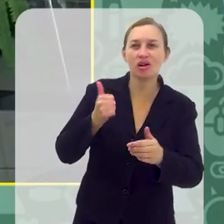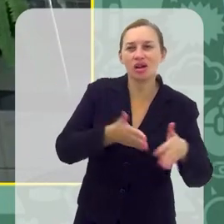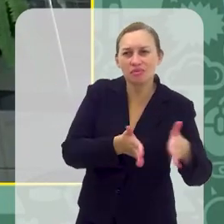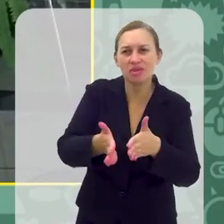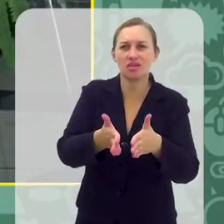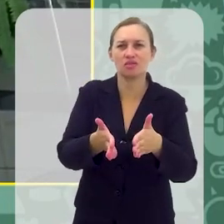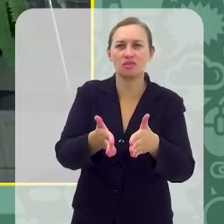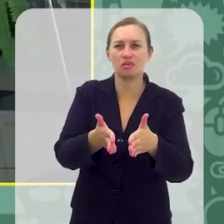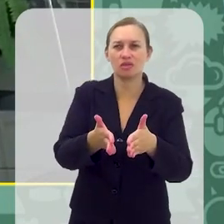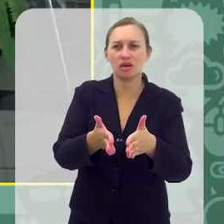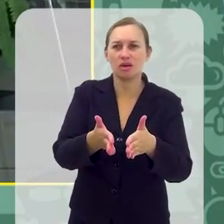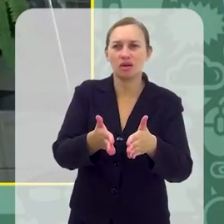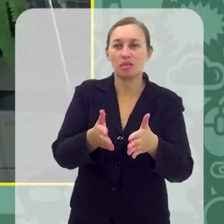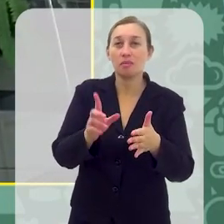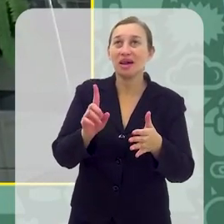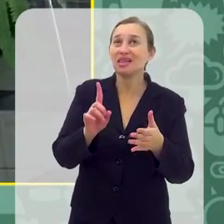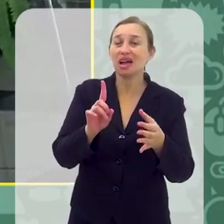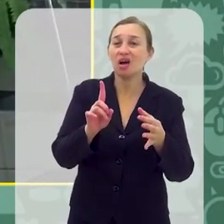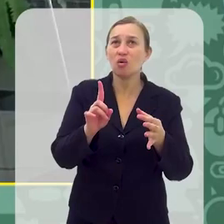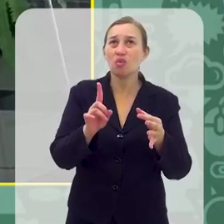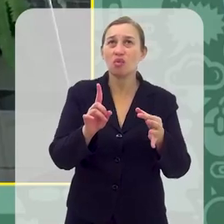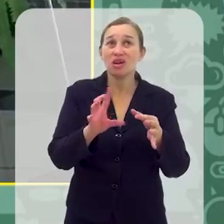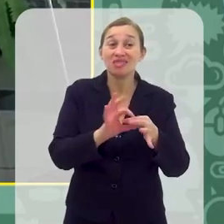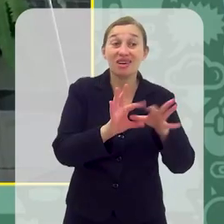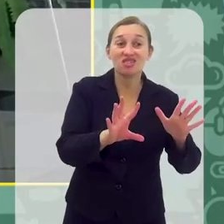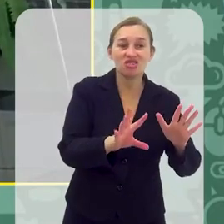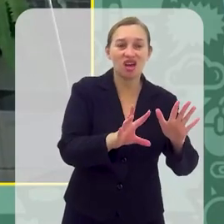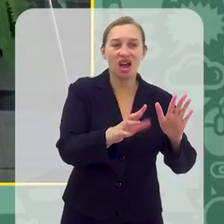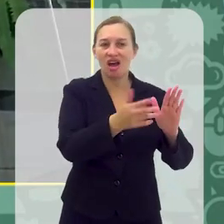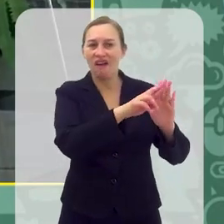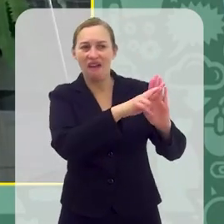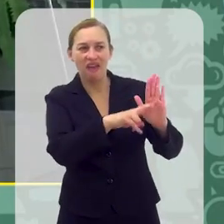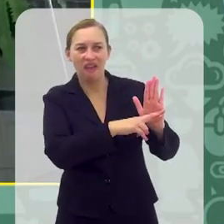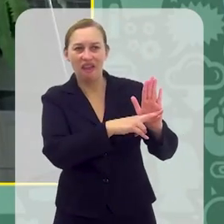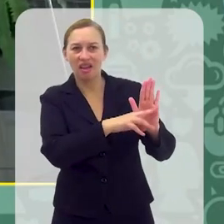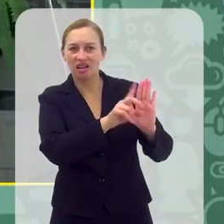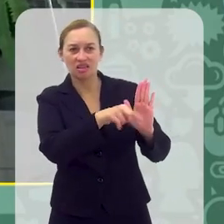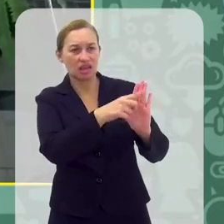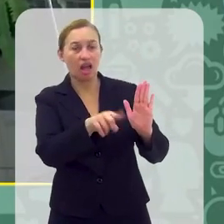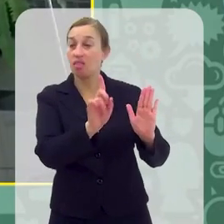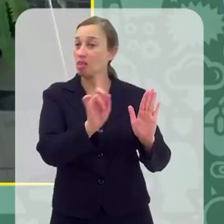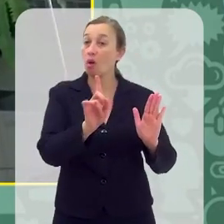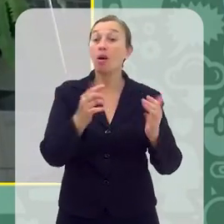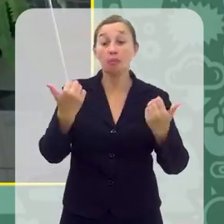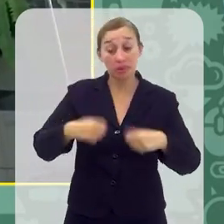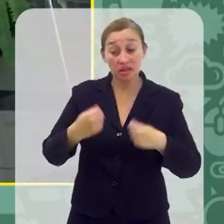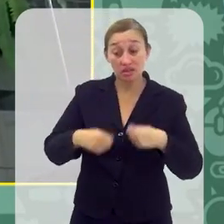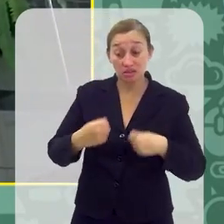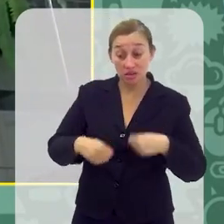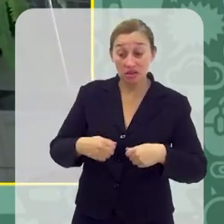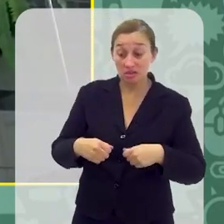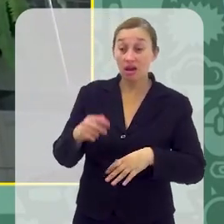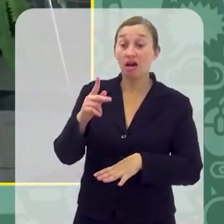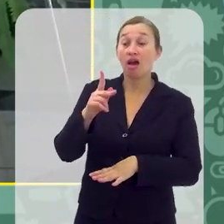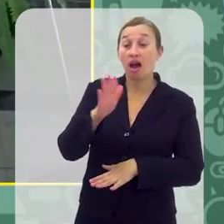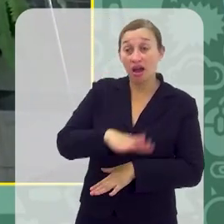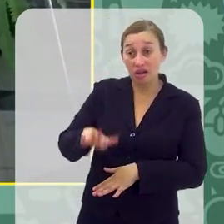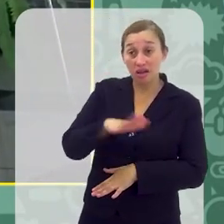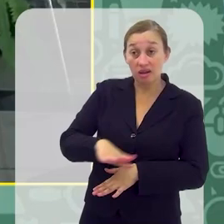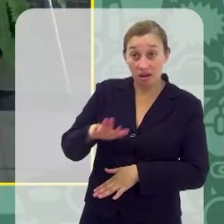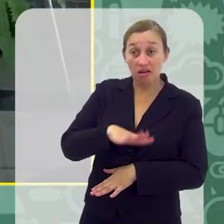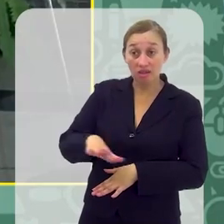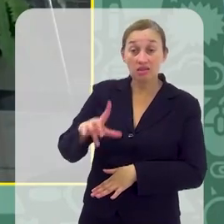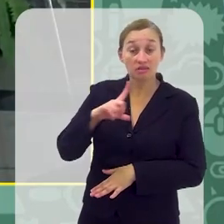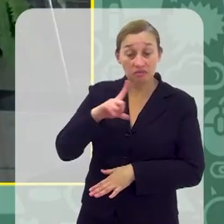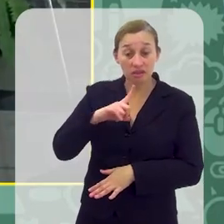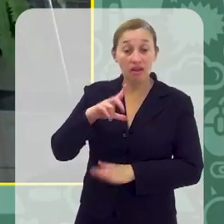como a Karine falou, não deixar a internet ser uma terra sem lei, proteger as crianças, mas ao mesmo tempo garantir a própria